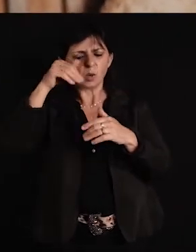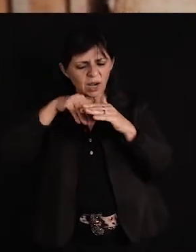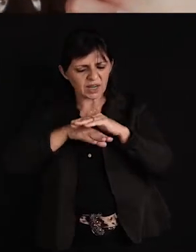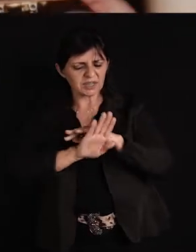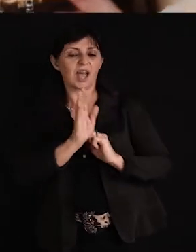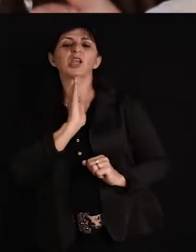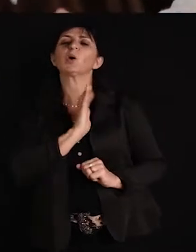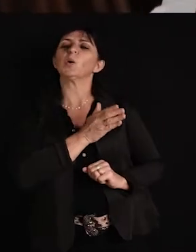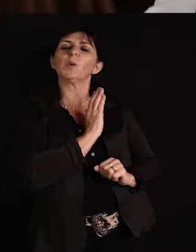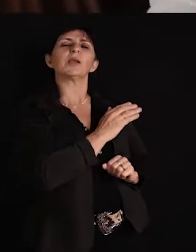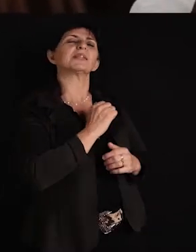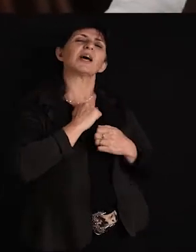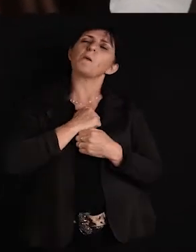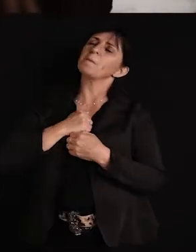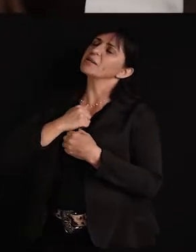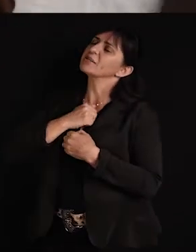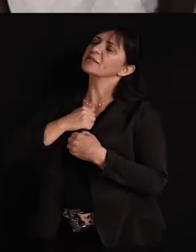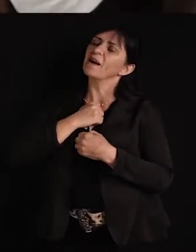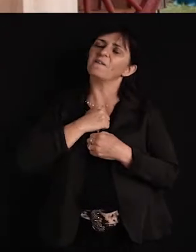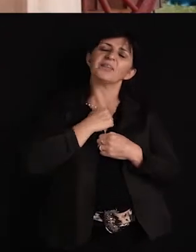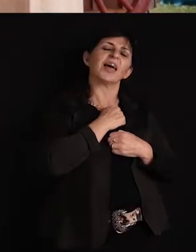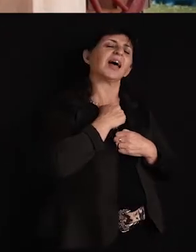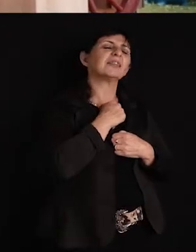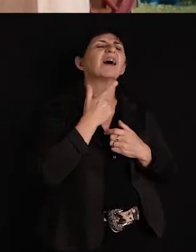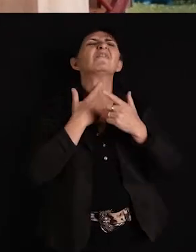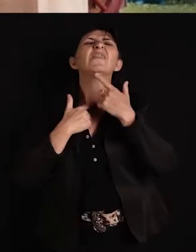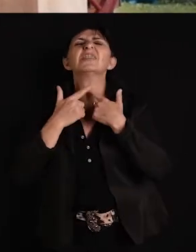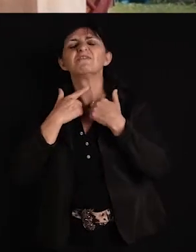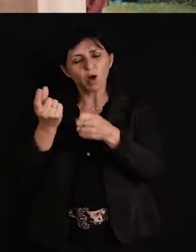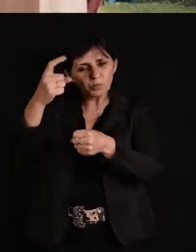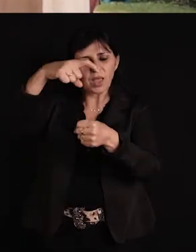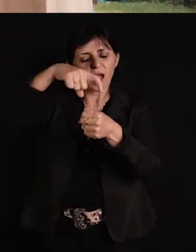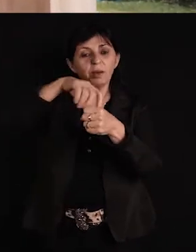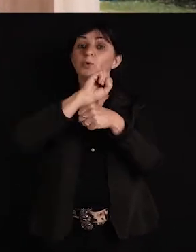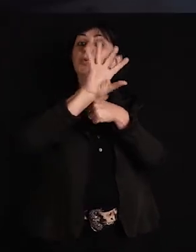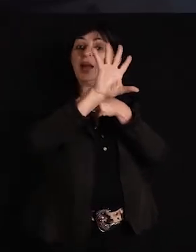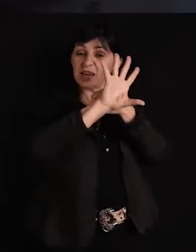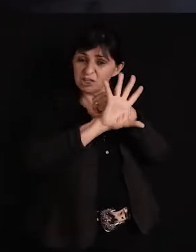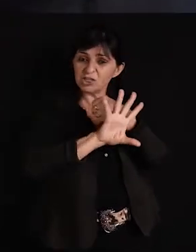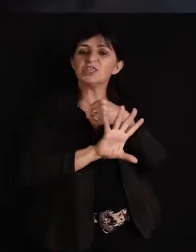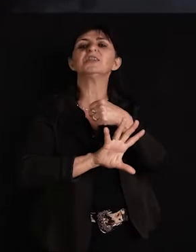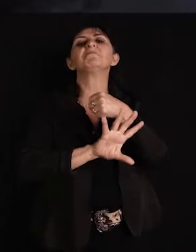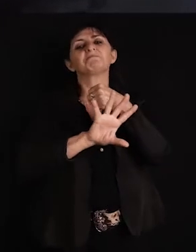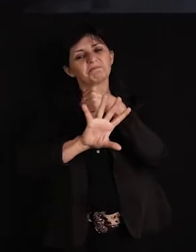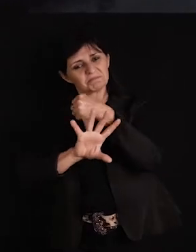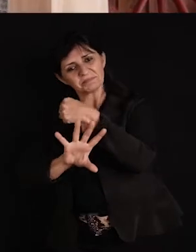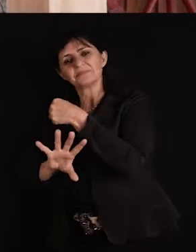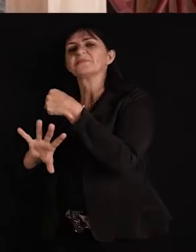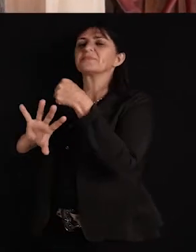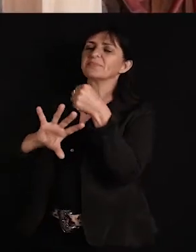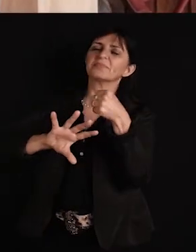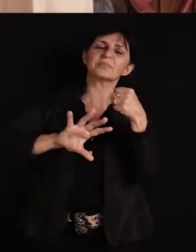uma saudade, e a vontade de voltar no Erechim.